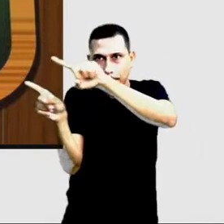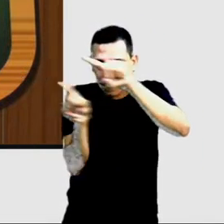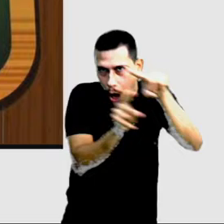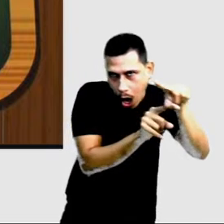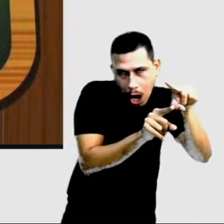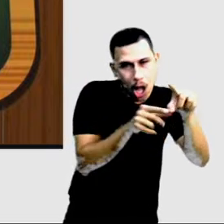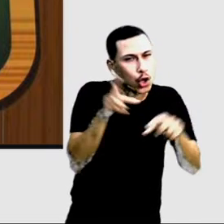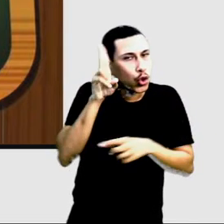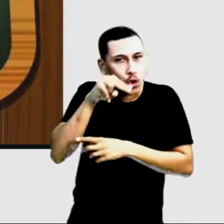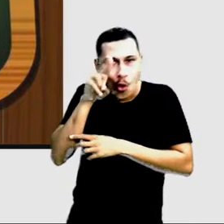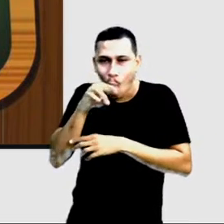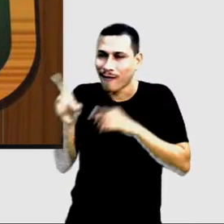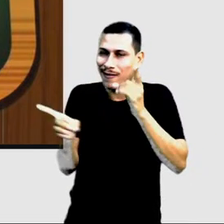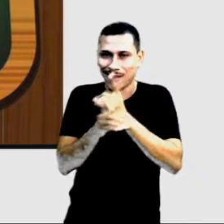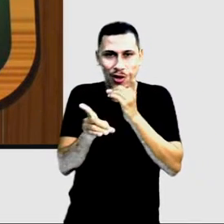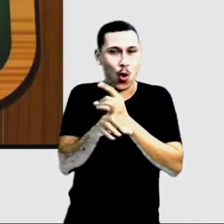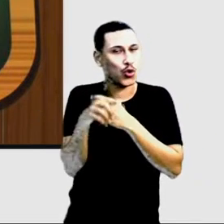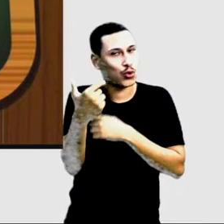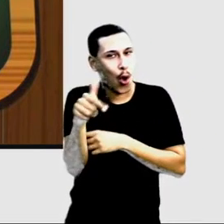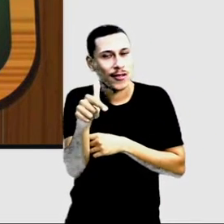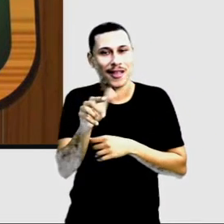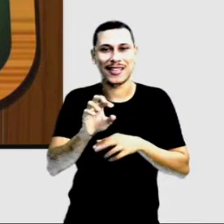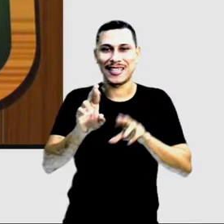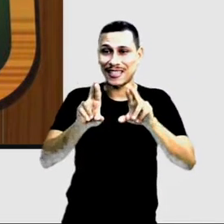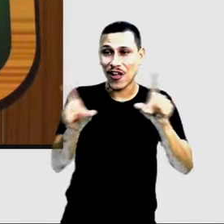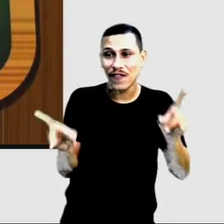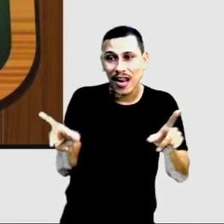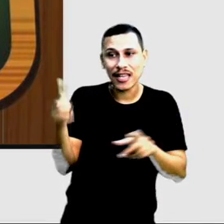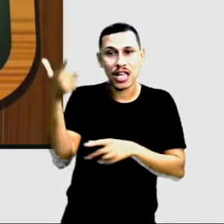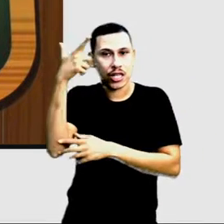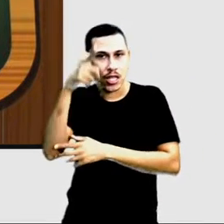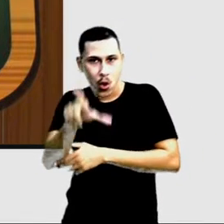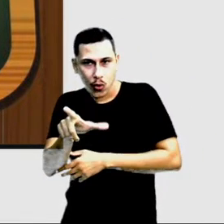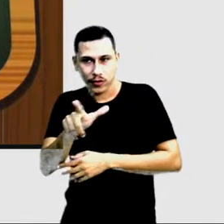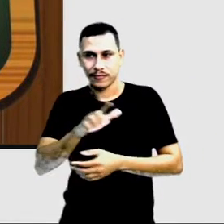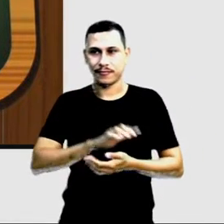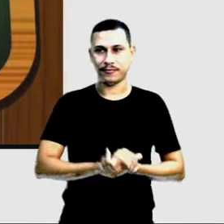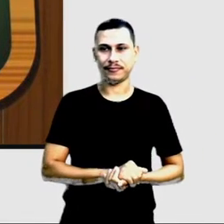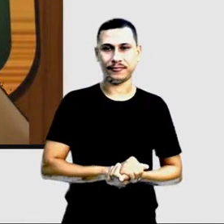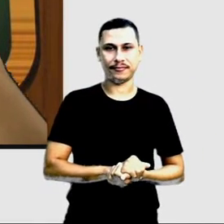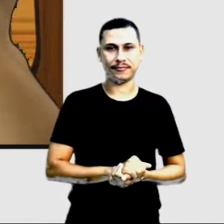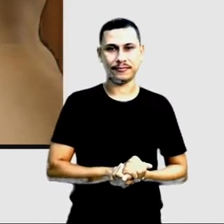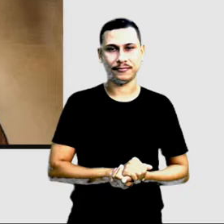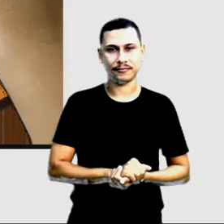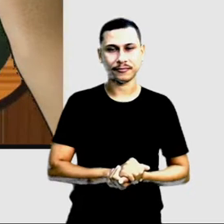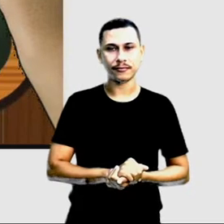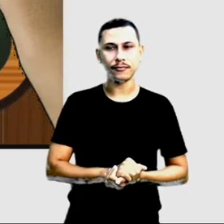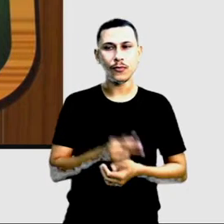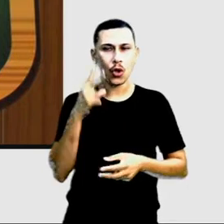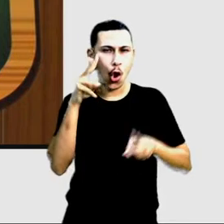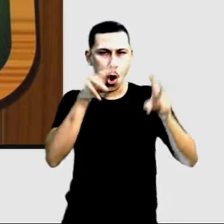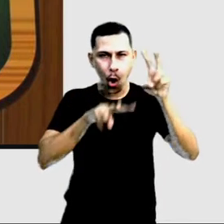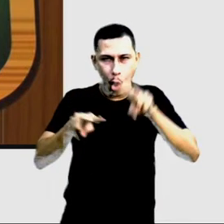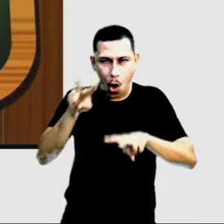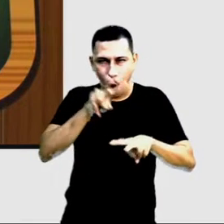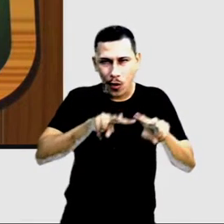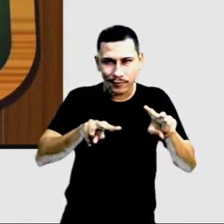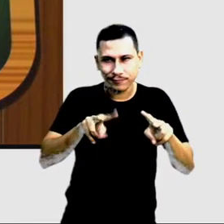elas nunca vão se encontrar, diferente das concorrentes. As retas perpendiculares